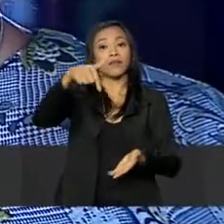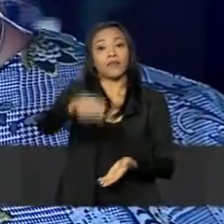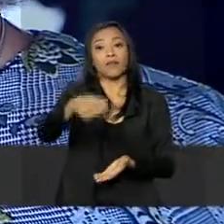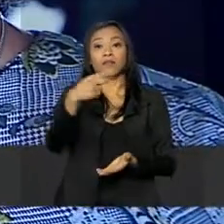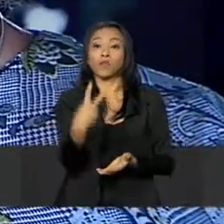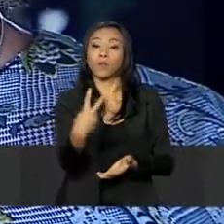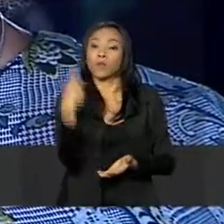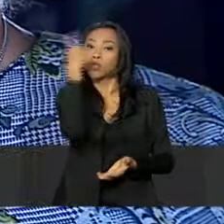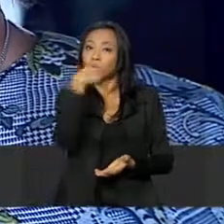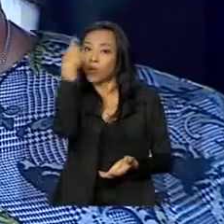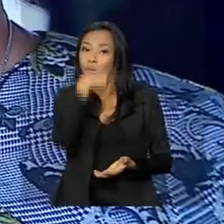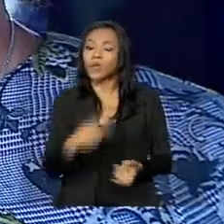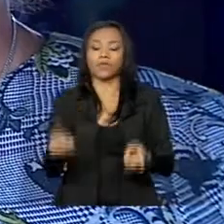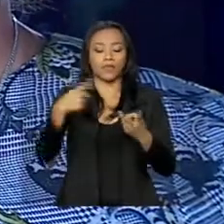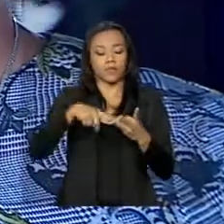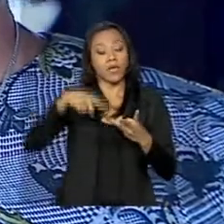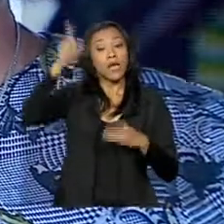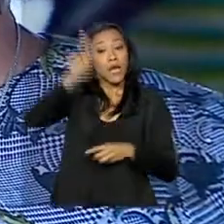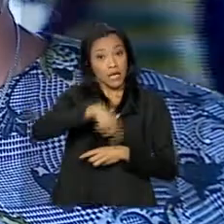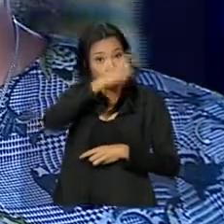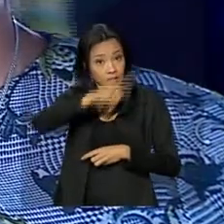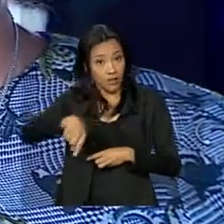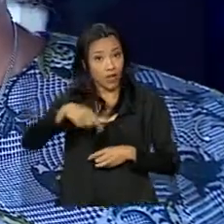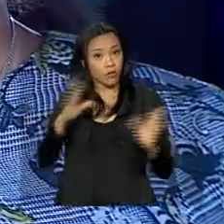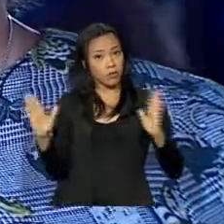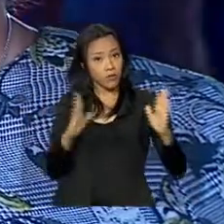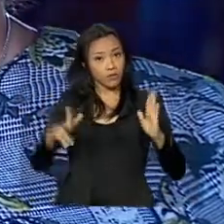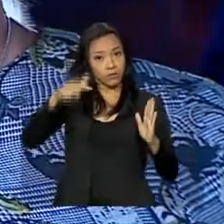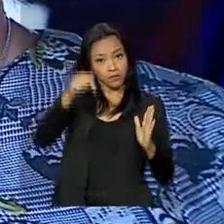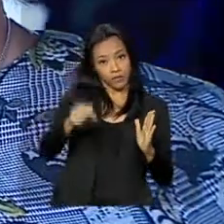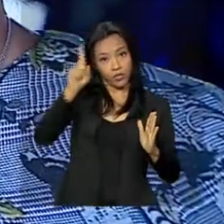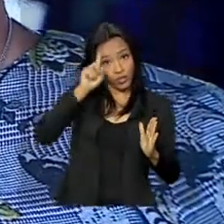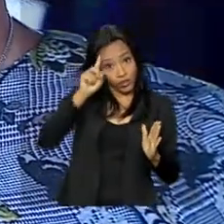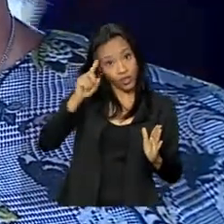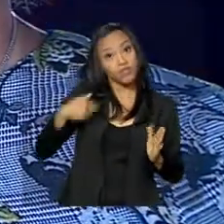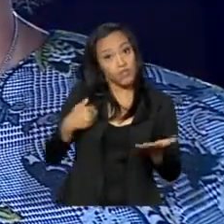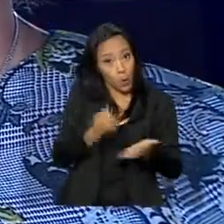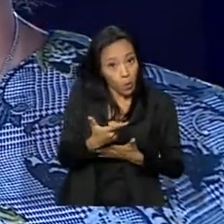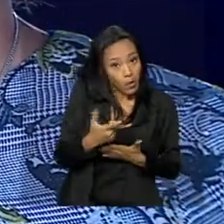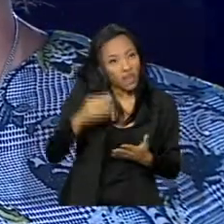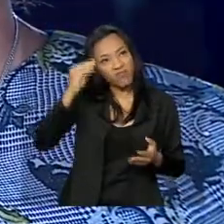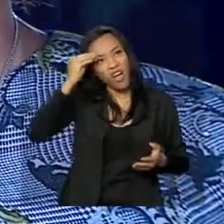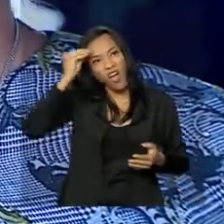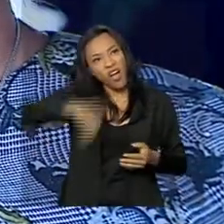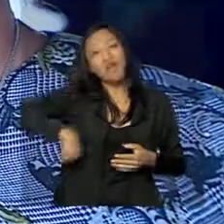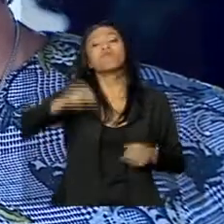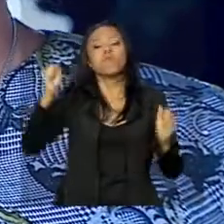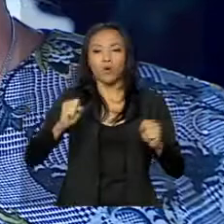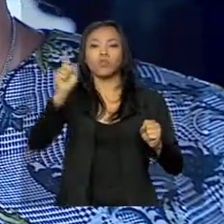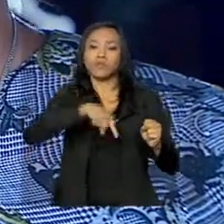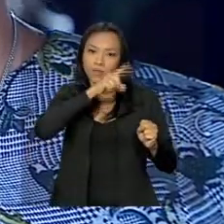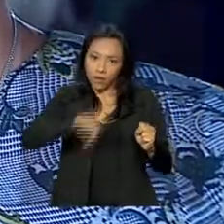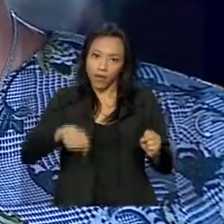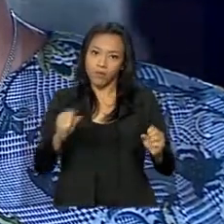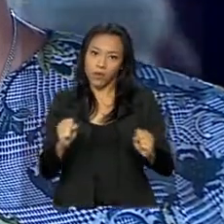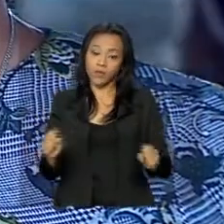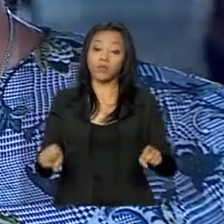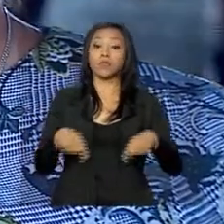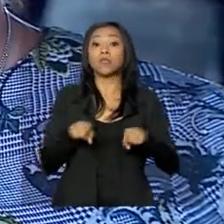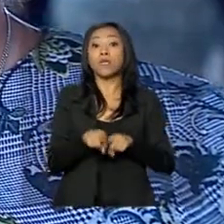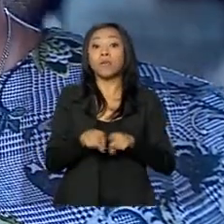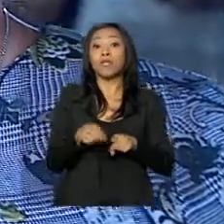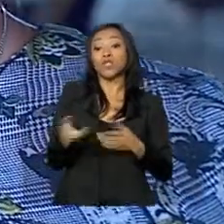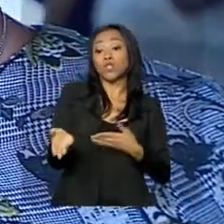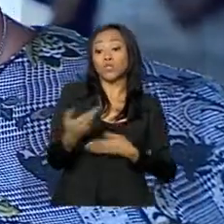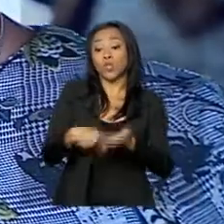Direito de cancelar a compra por internet até 7 dias. E direito de troca também até 30 dias,